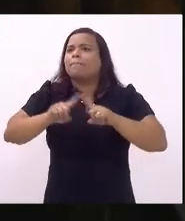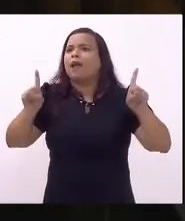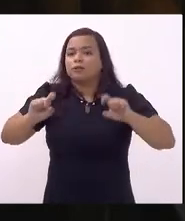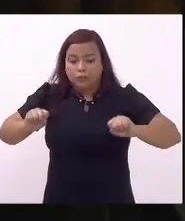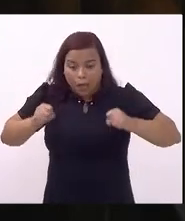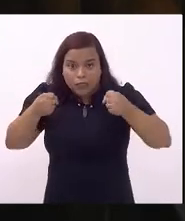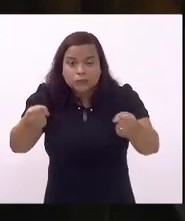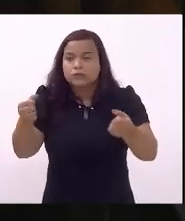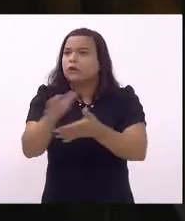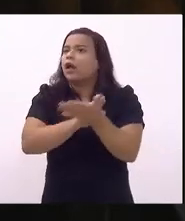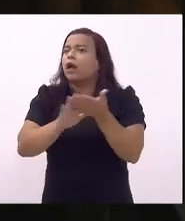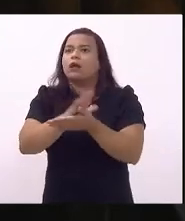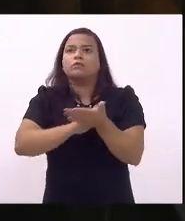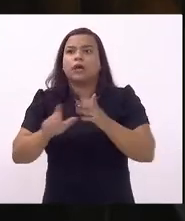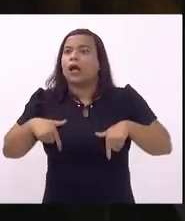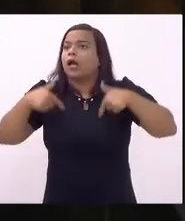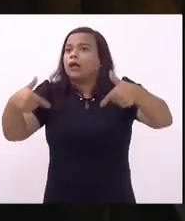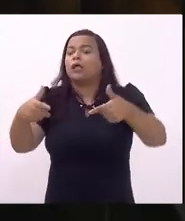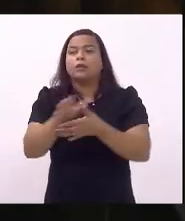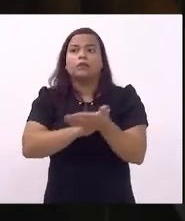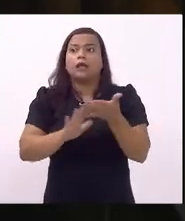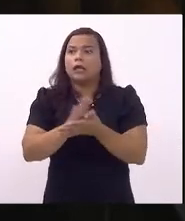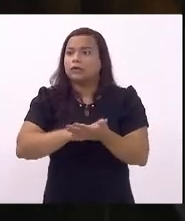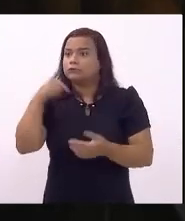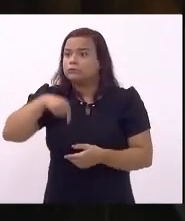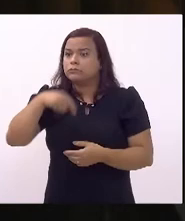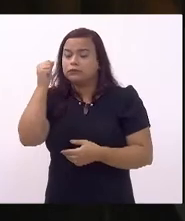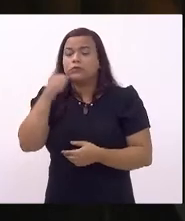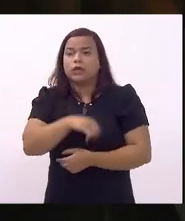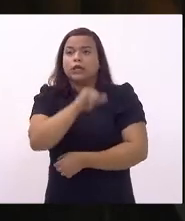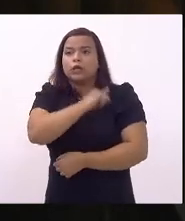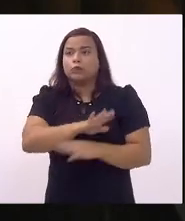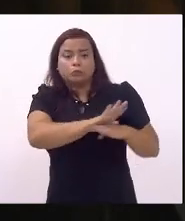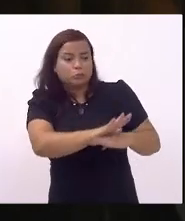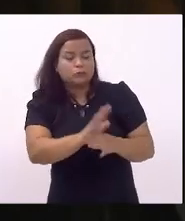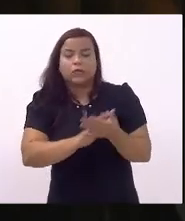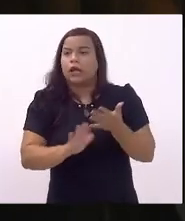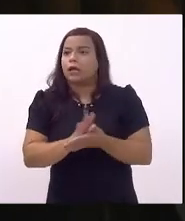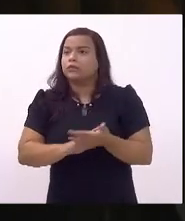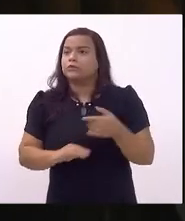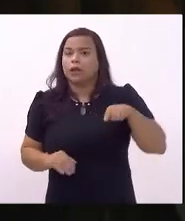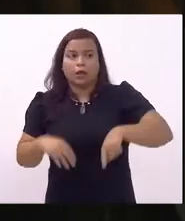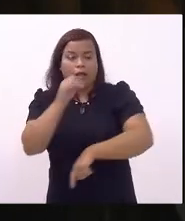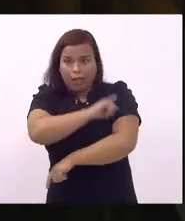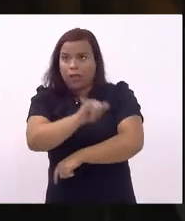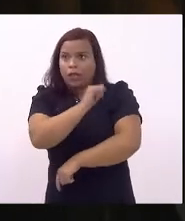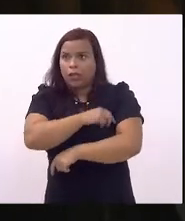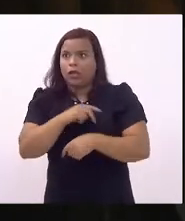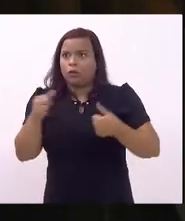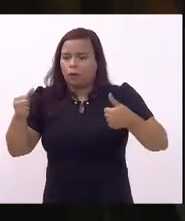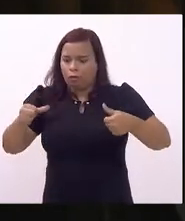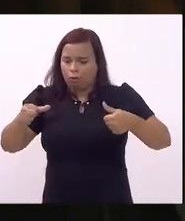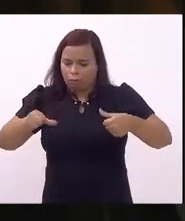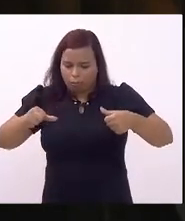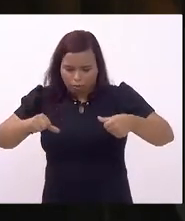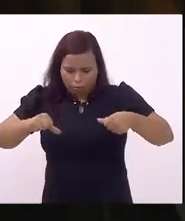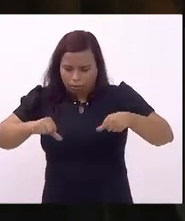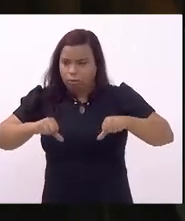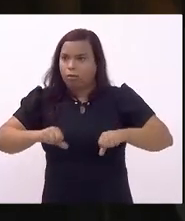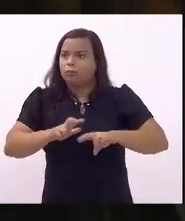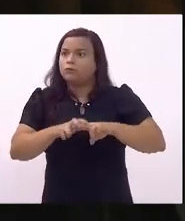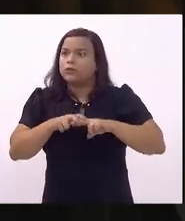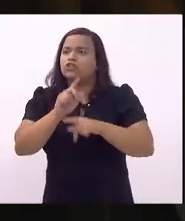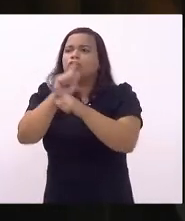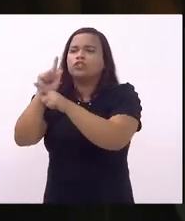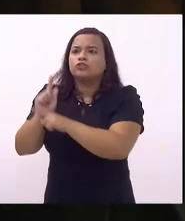encontra aliás buraco buraco em que o Rio de Janeiro foi colocado por várias